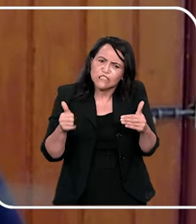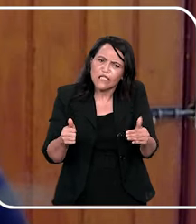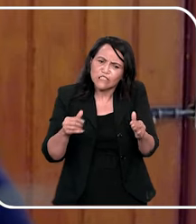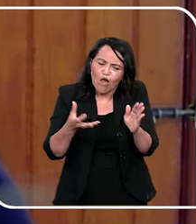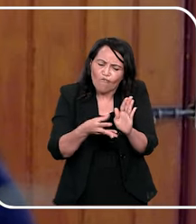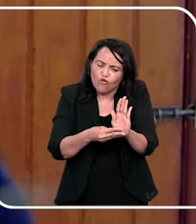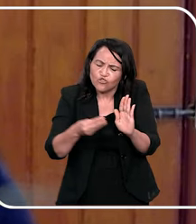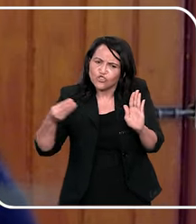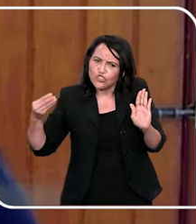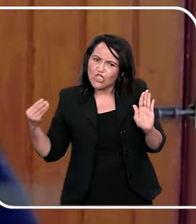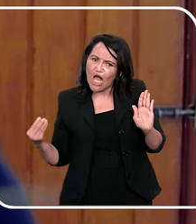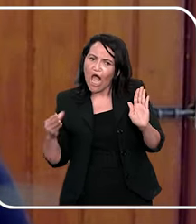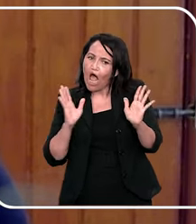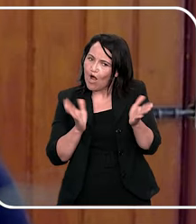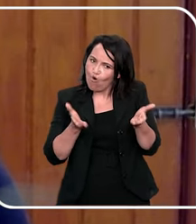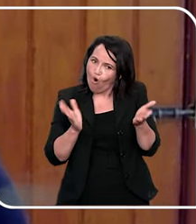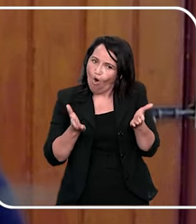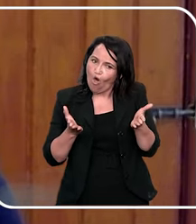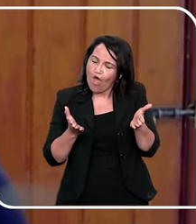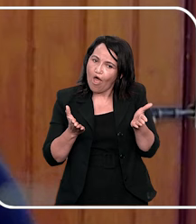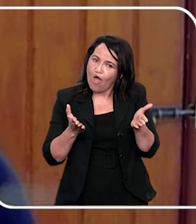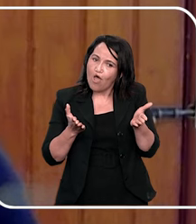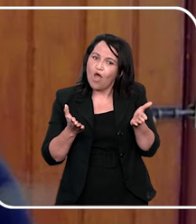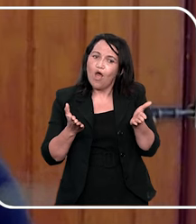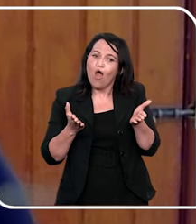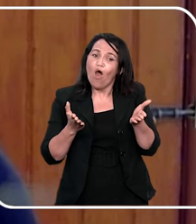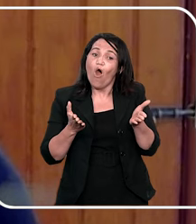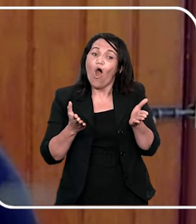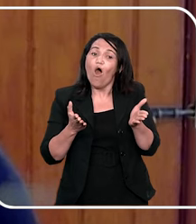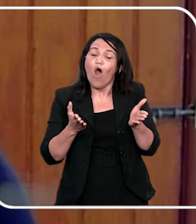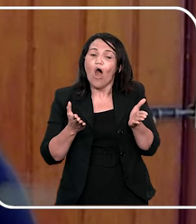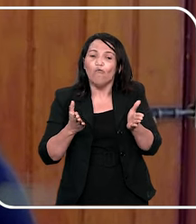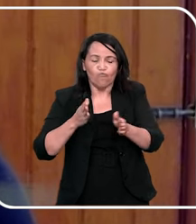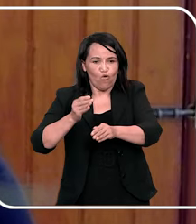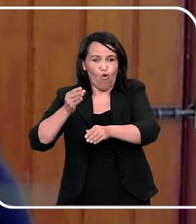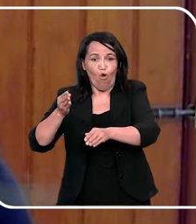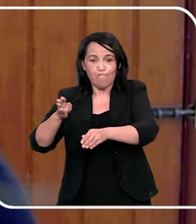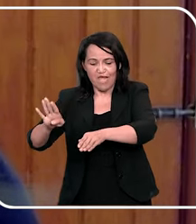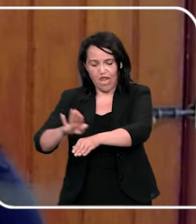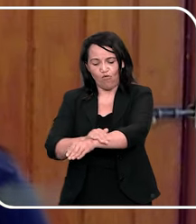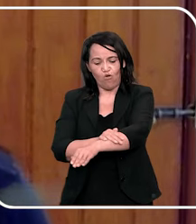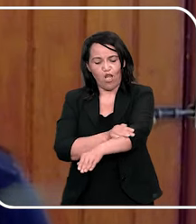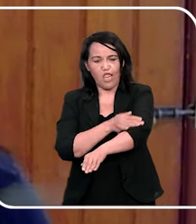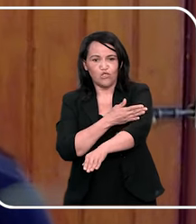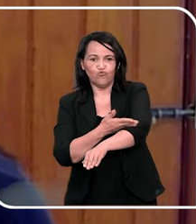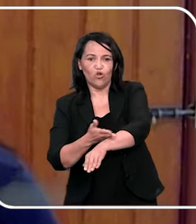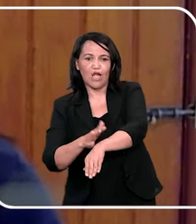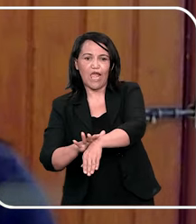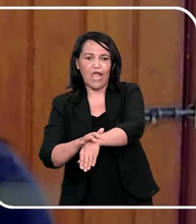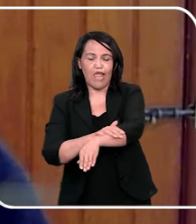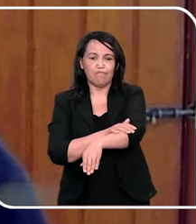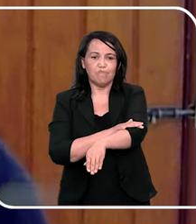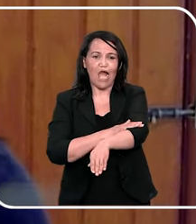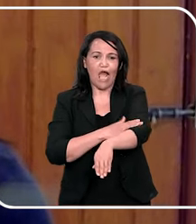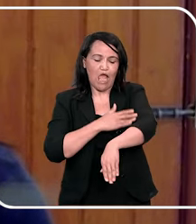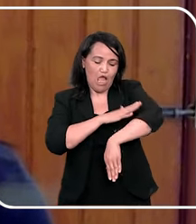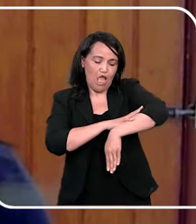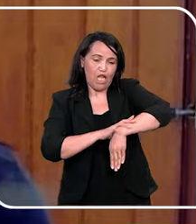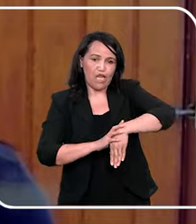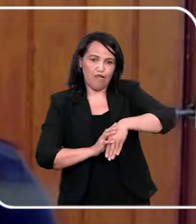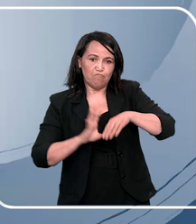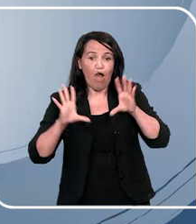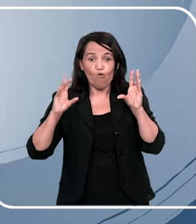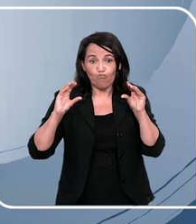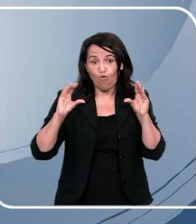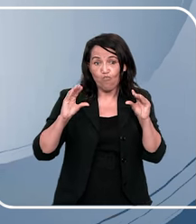licença, eu vou tirar, agora, eu vou passar um lenço umedecido, né, às vezes a criança faz cocô, vai até o